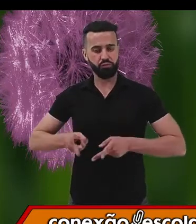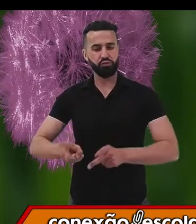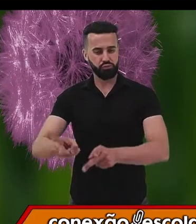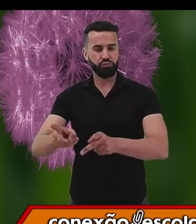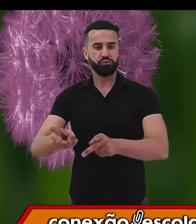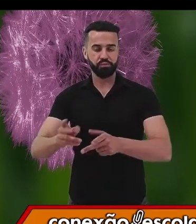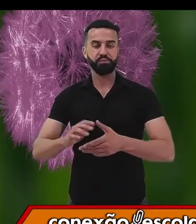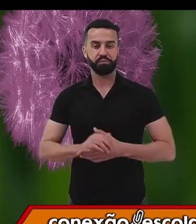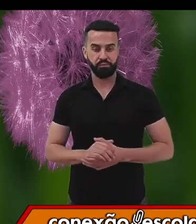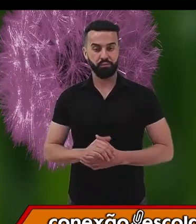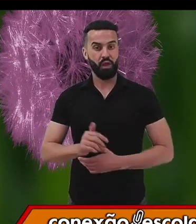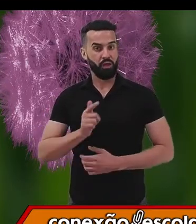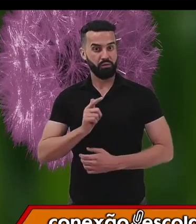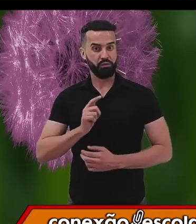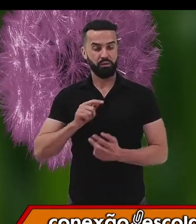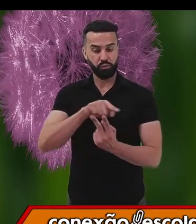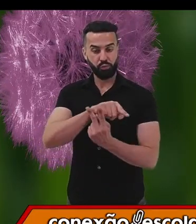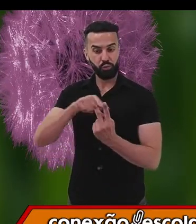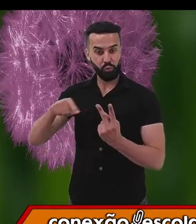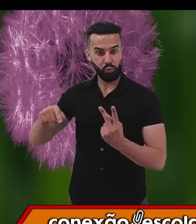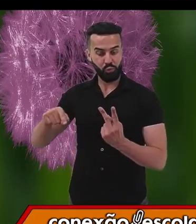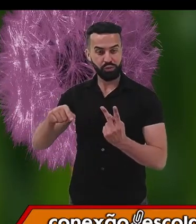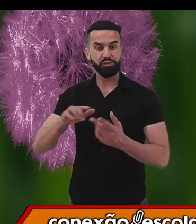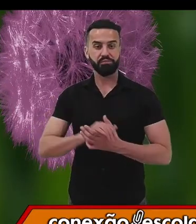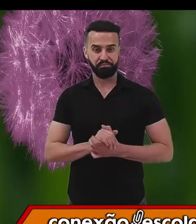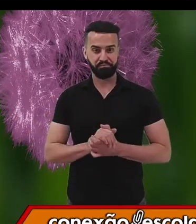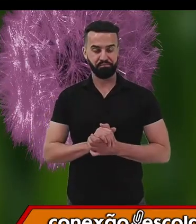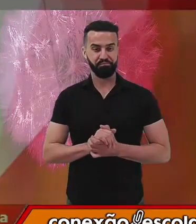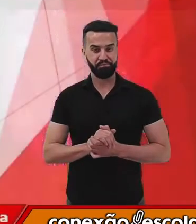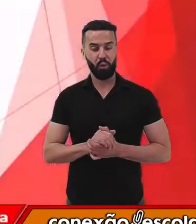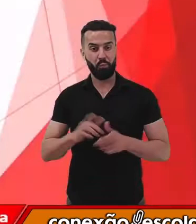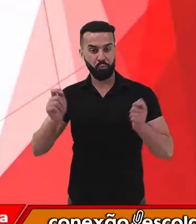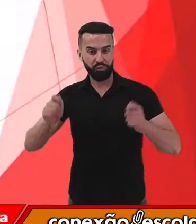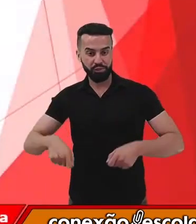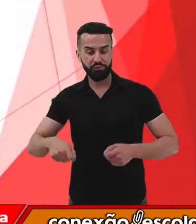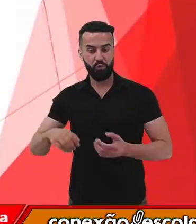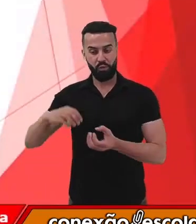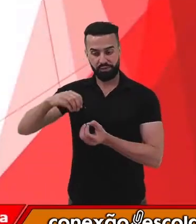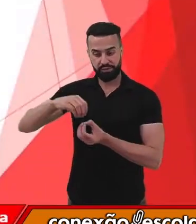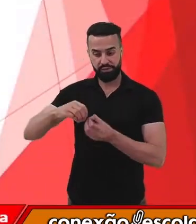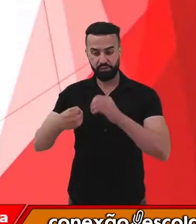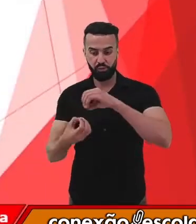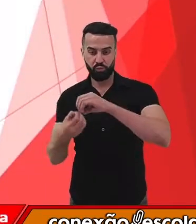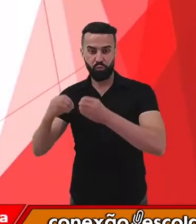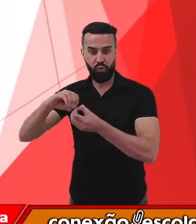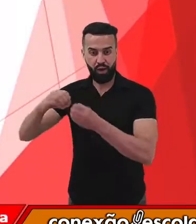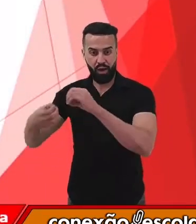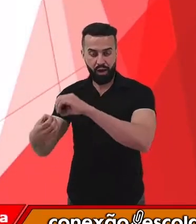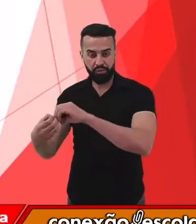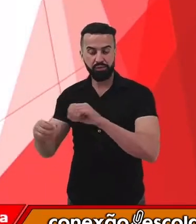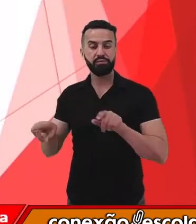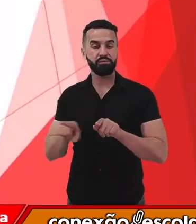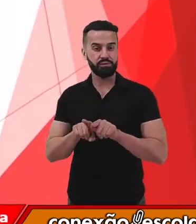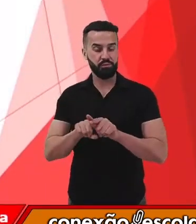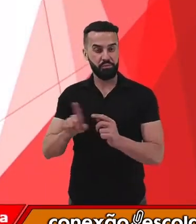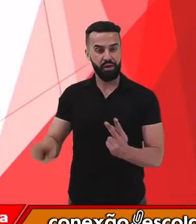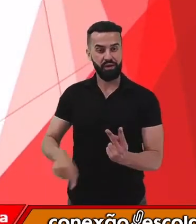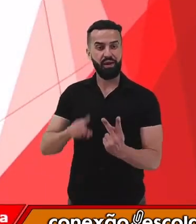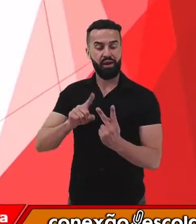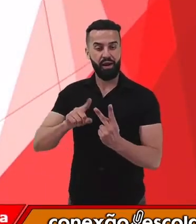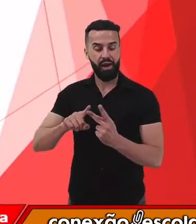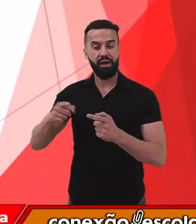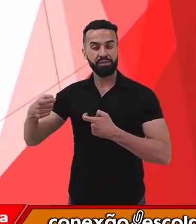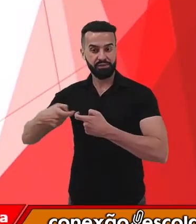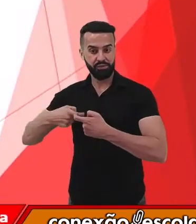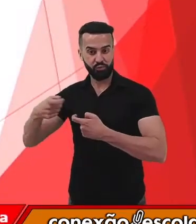Existem duas modalidades de reprodução. A reprodução assexuada, assim como a reprodução sexuada. E é sobre